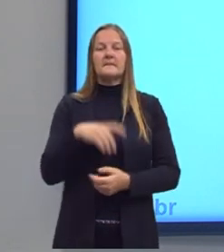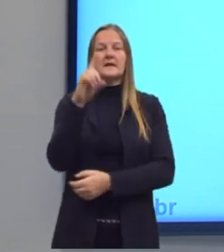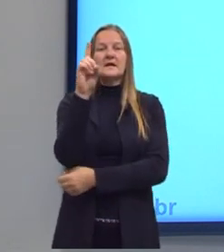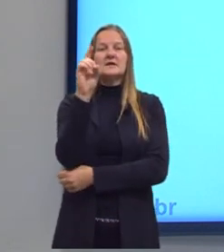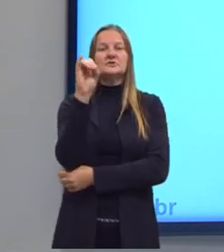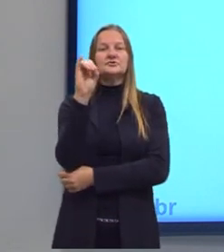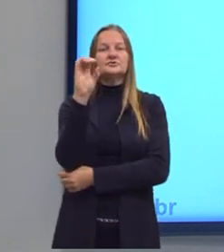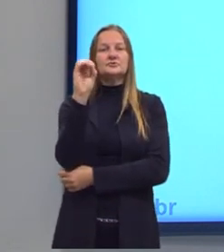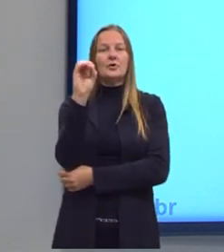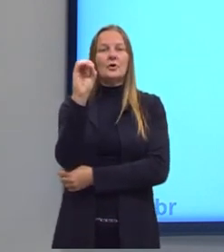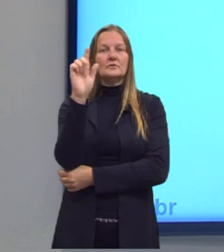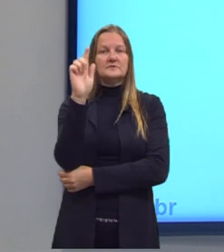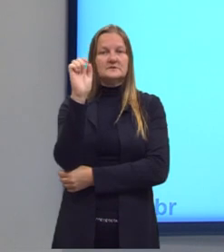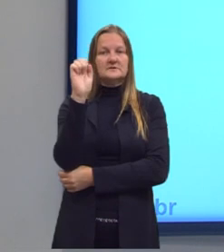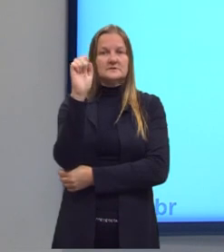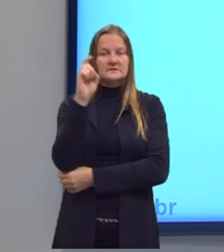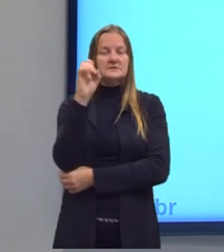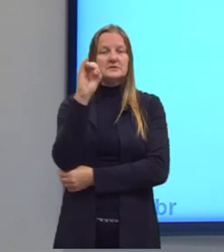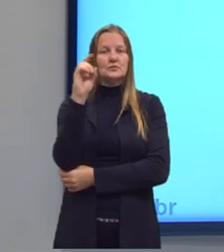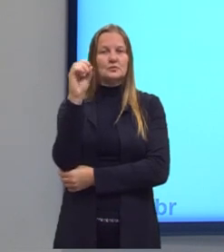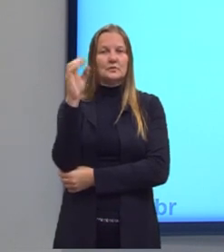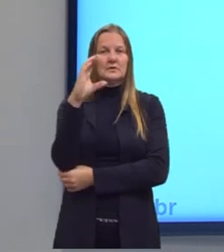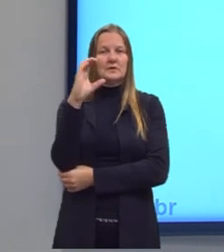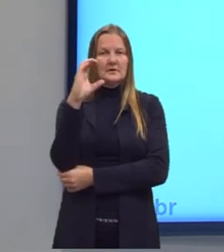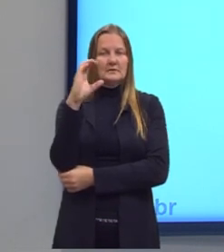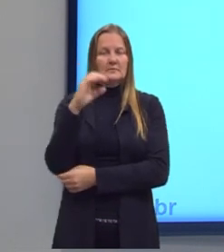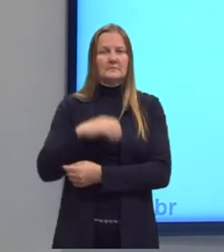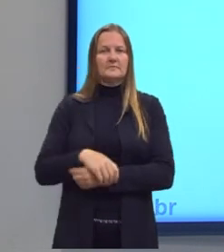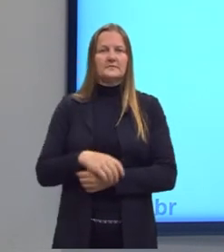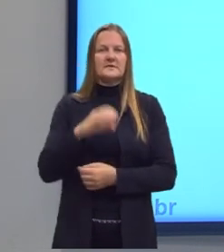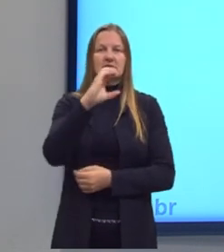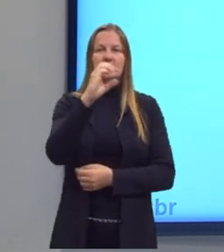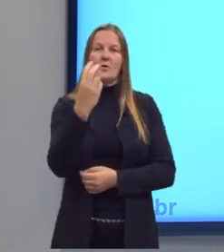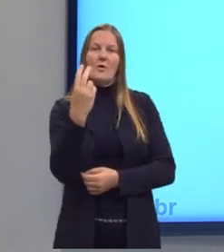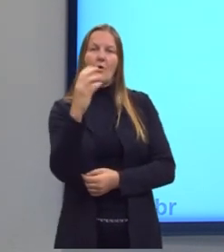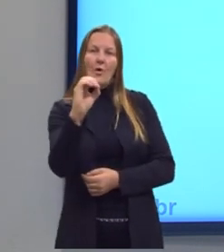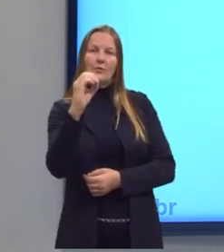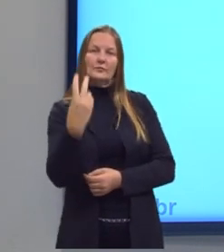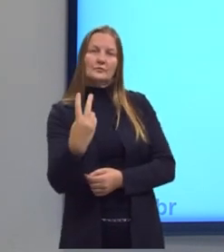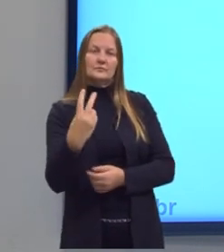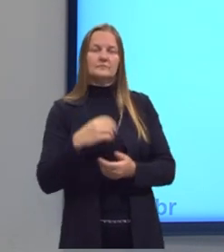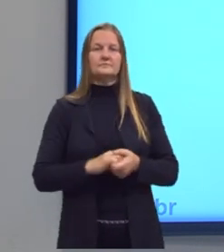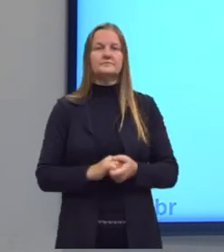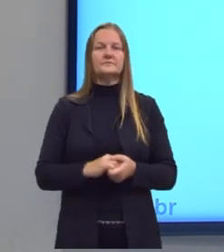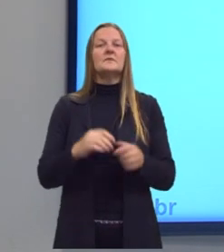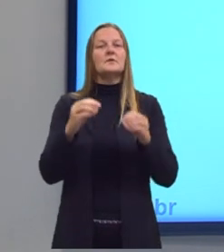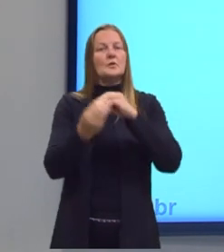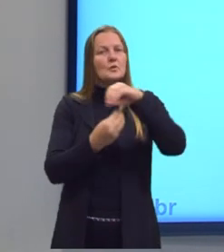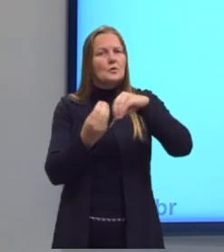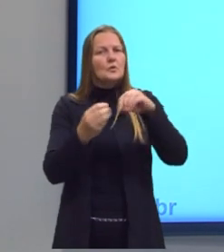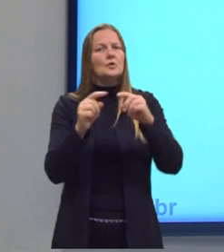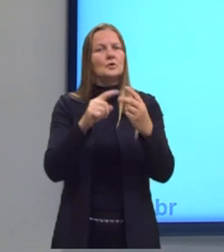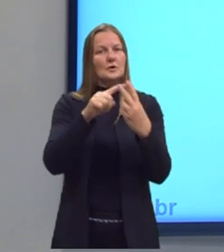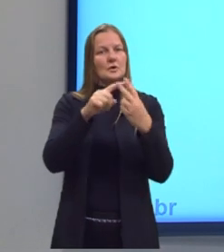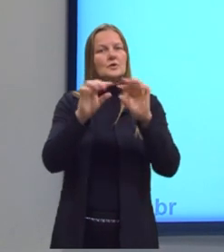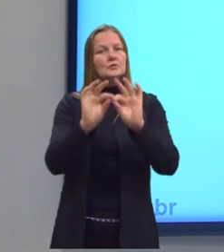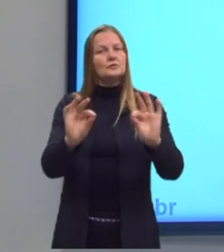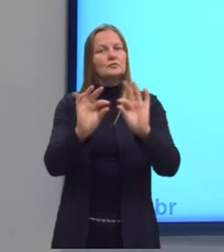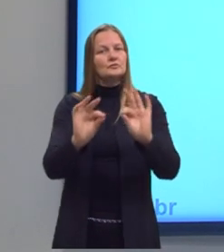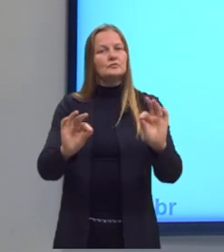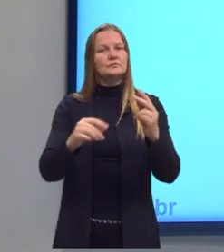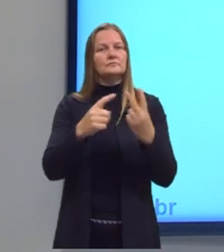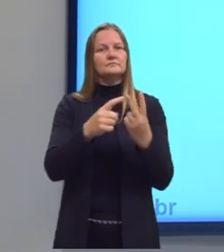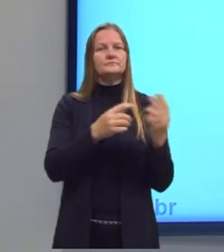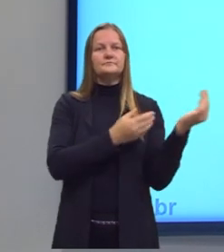carbono, o CO2, né? Já a parcial, ela pode apresentar substâncias simples e tem que apresentar